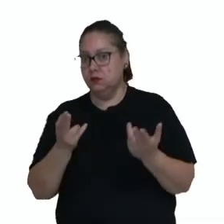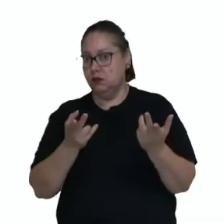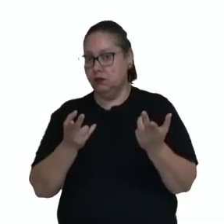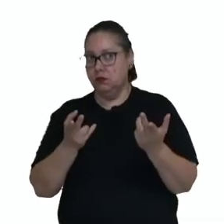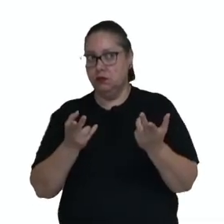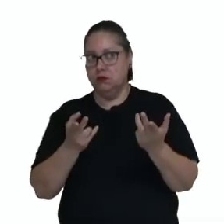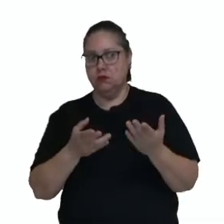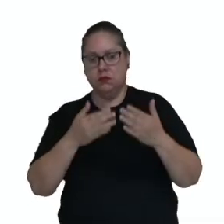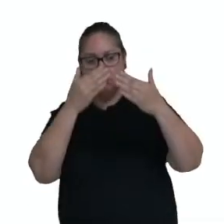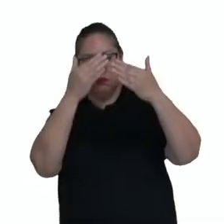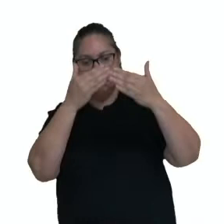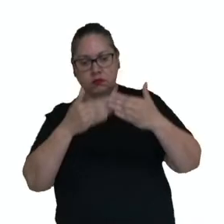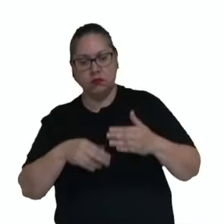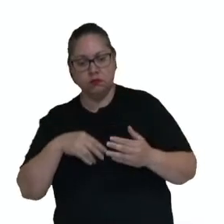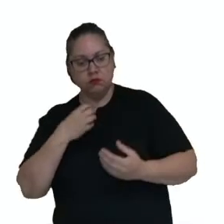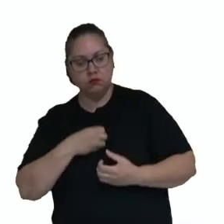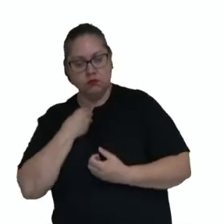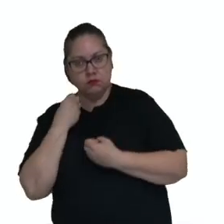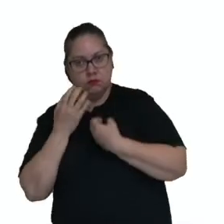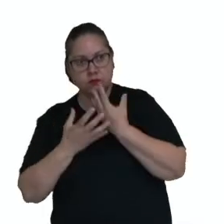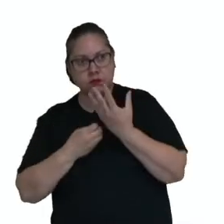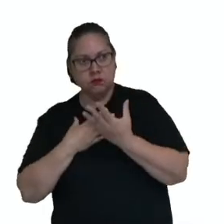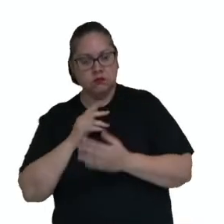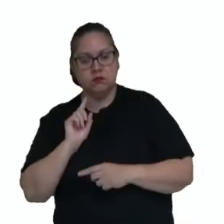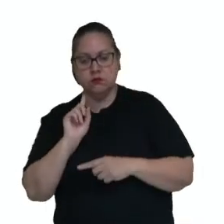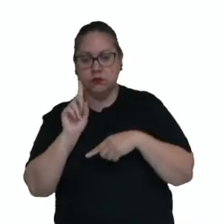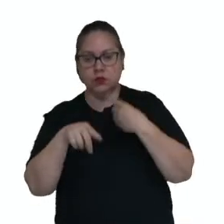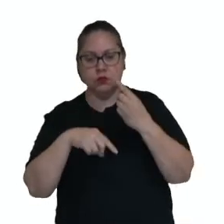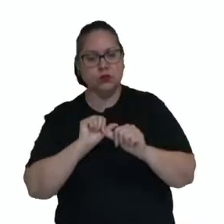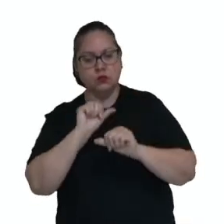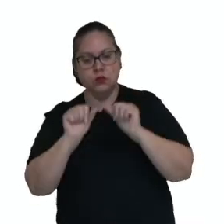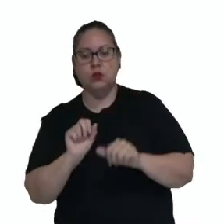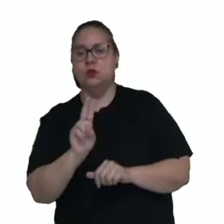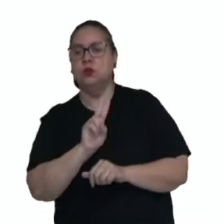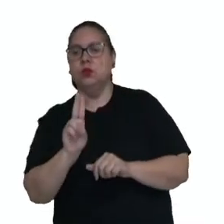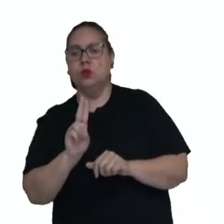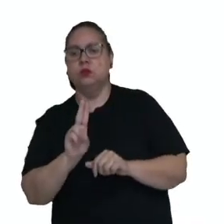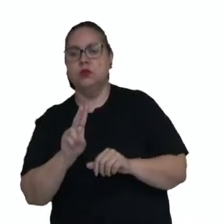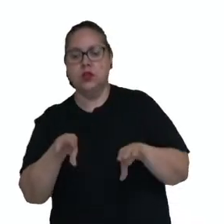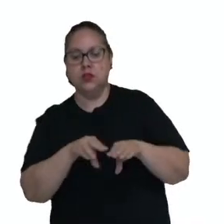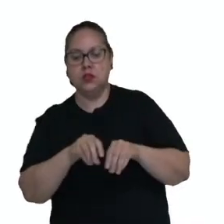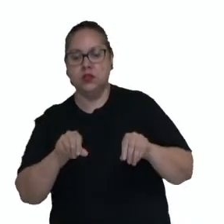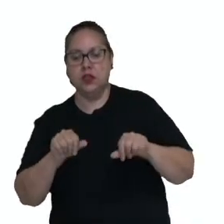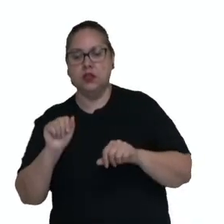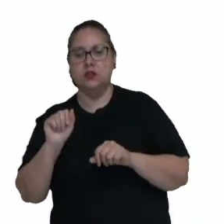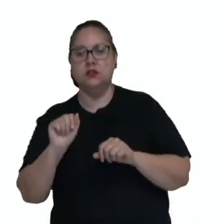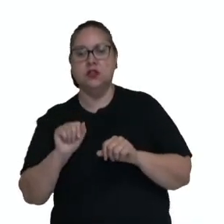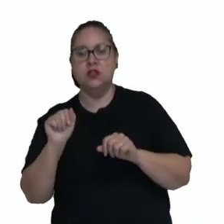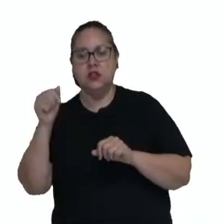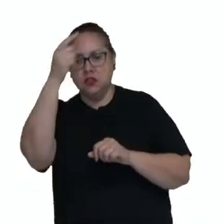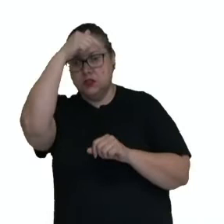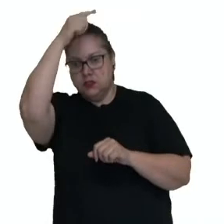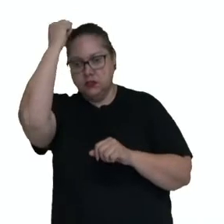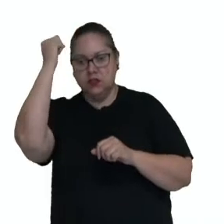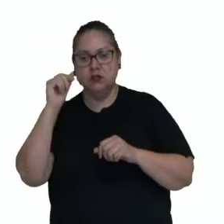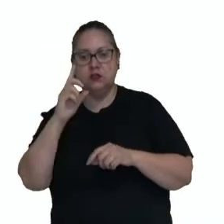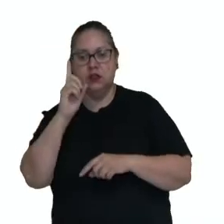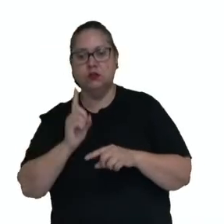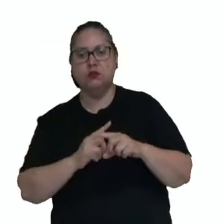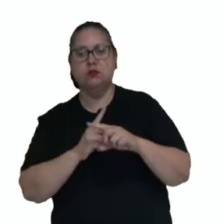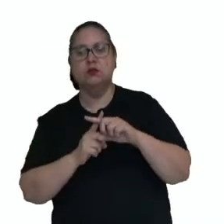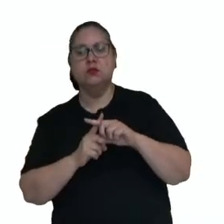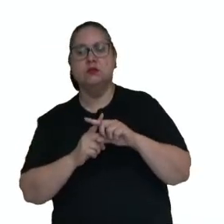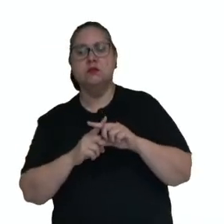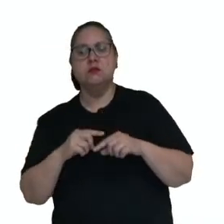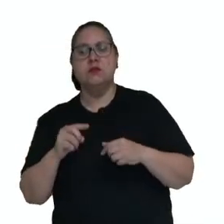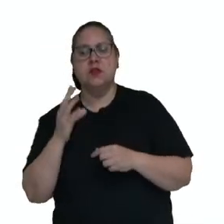Segue-se o poema, né? Depois mudaram-lhe o nome para a terra de Santa Cruz, terra cheia de graça, terra cheia de